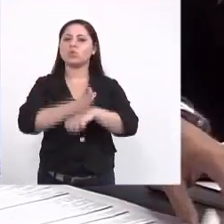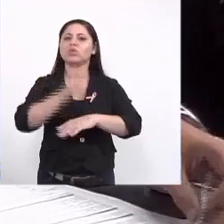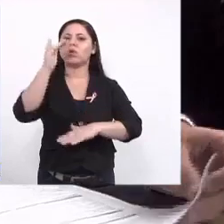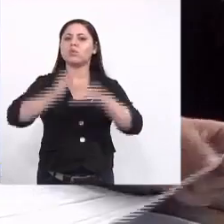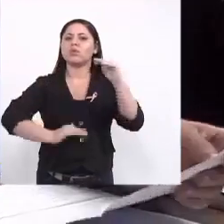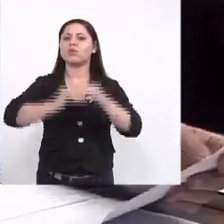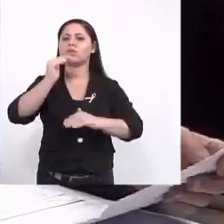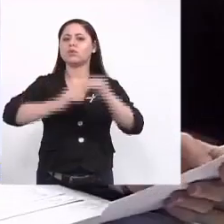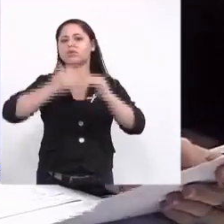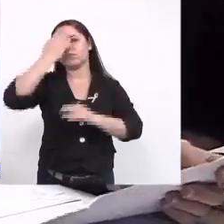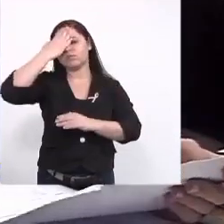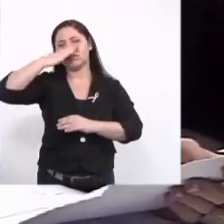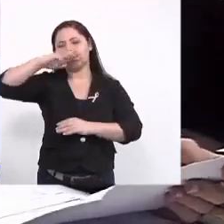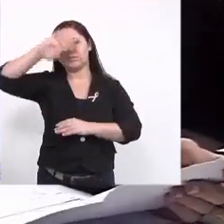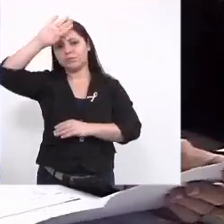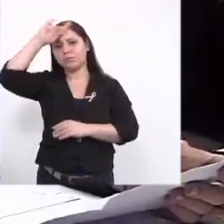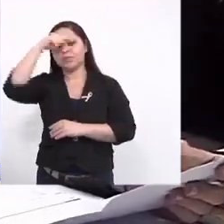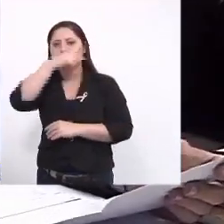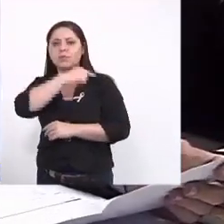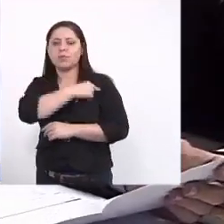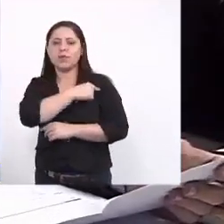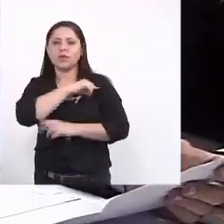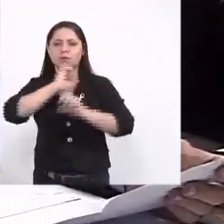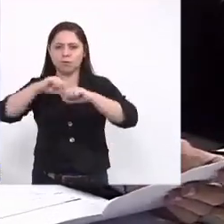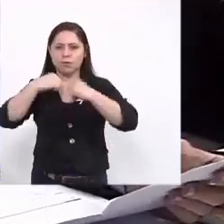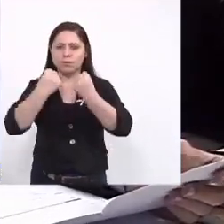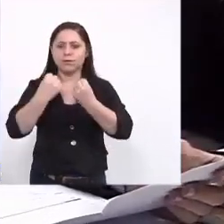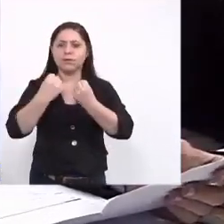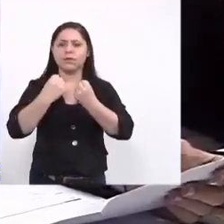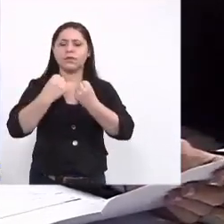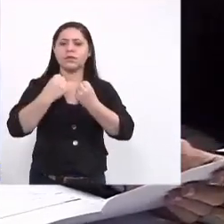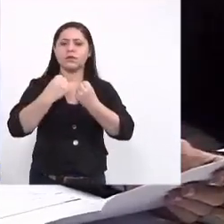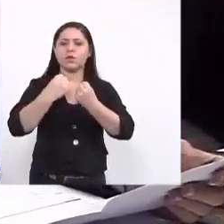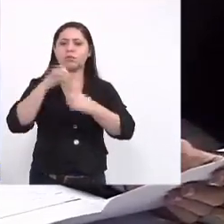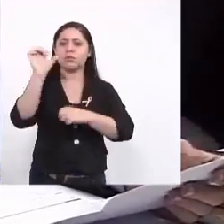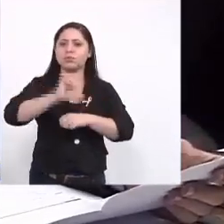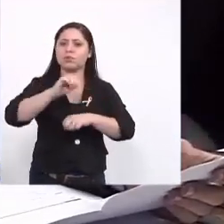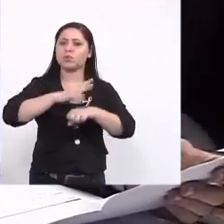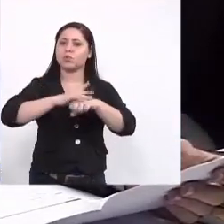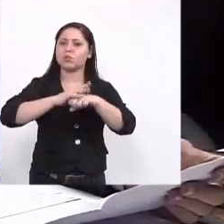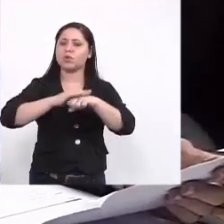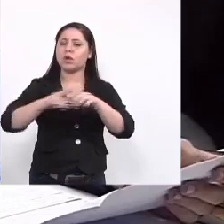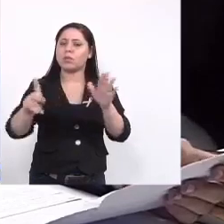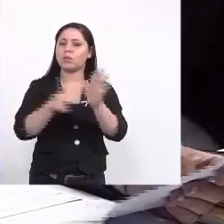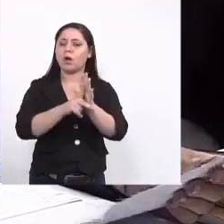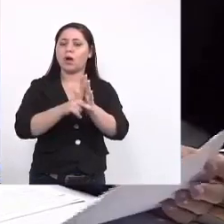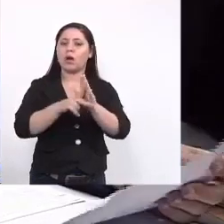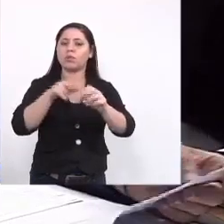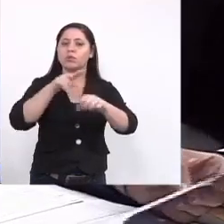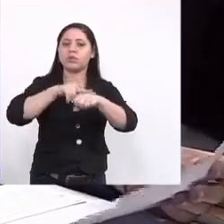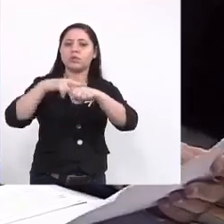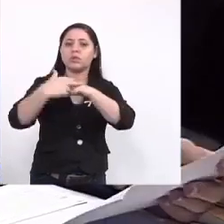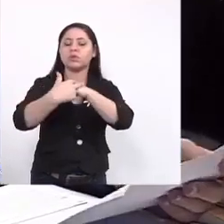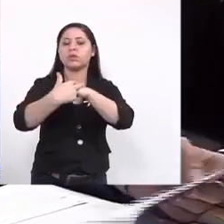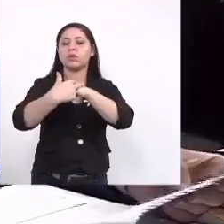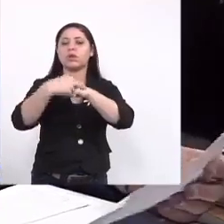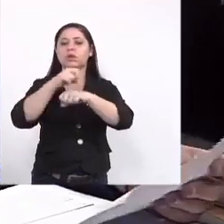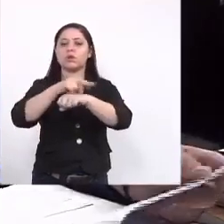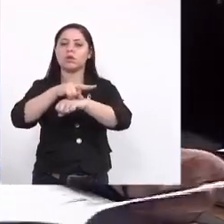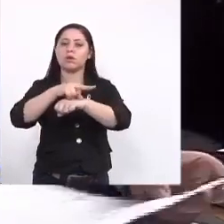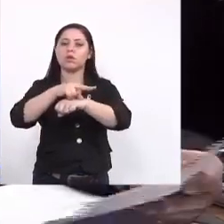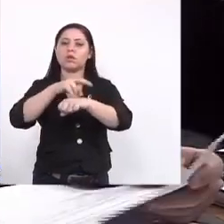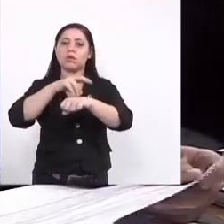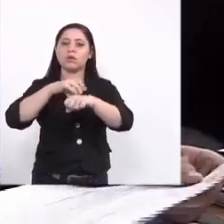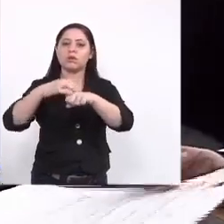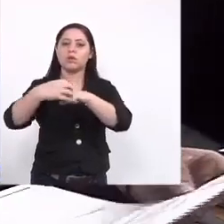profissionais de enfermagem para o enfrentamento das principais situações de risco relacionadas a zika, dengue e chikungunya então a